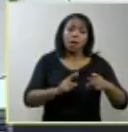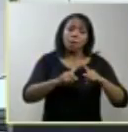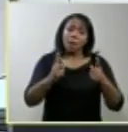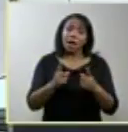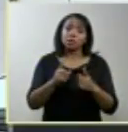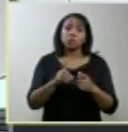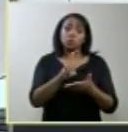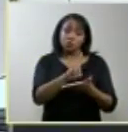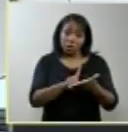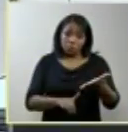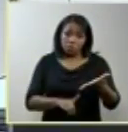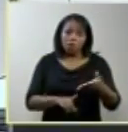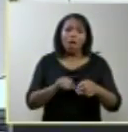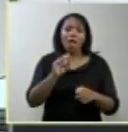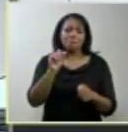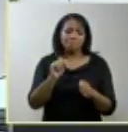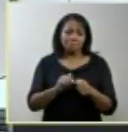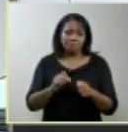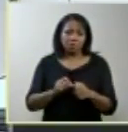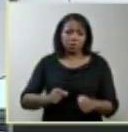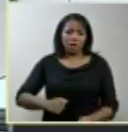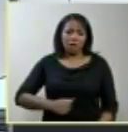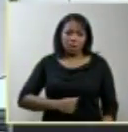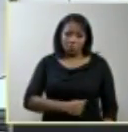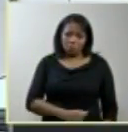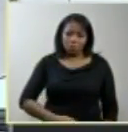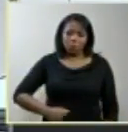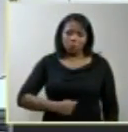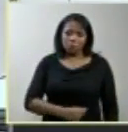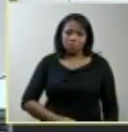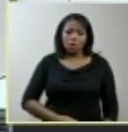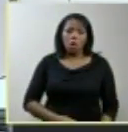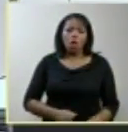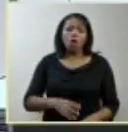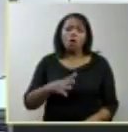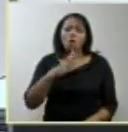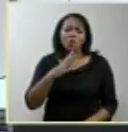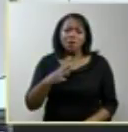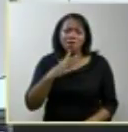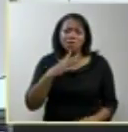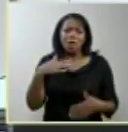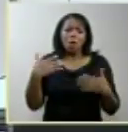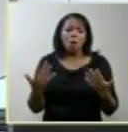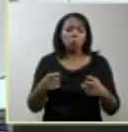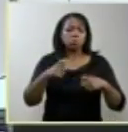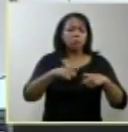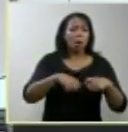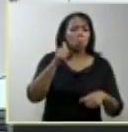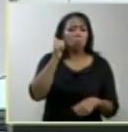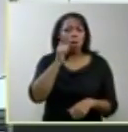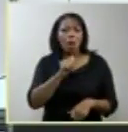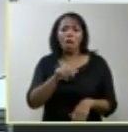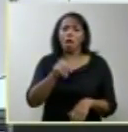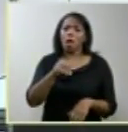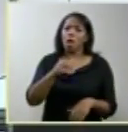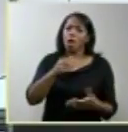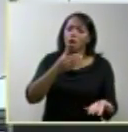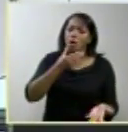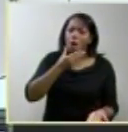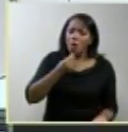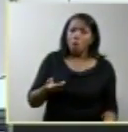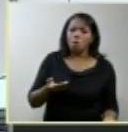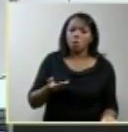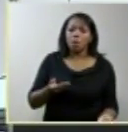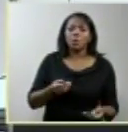diagnóstico é feito na ecografia em que a mulher busca conhecer o sexo do bebê para o início do enxoval nesse